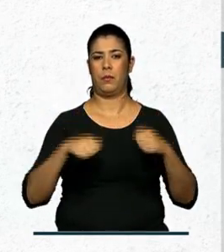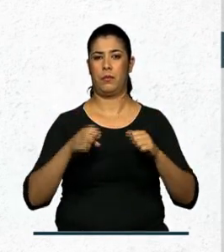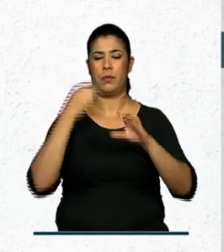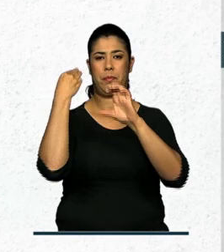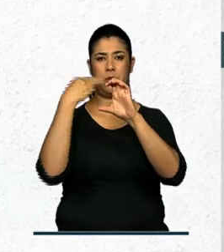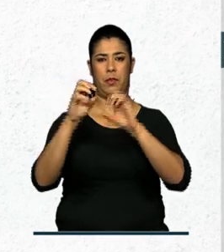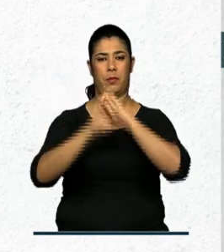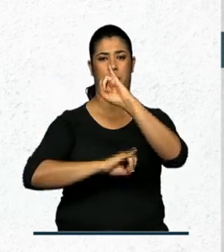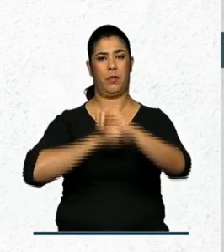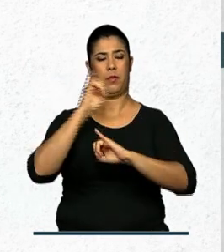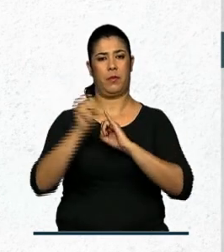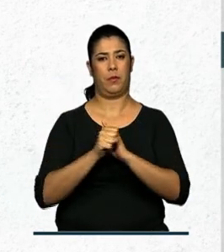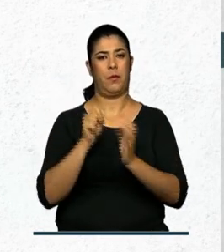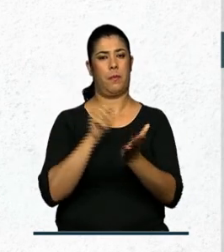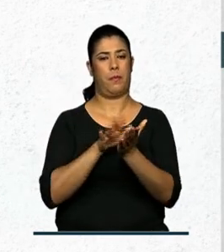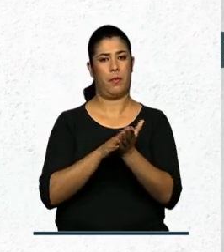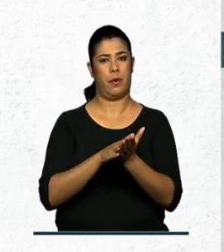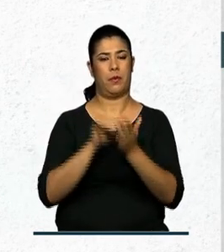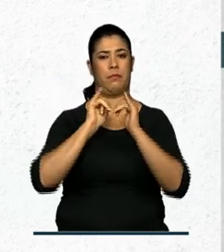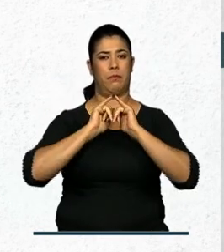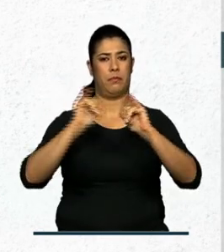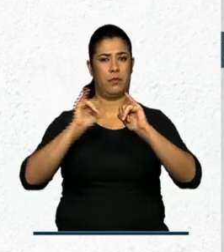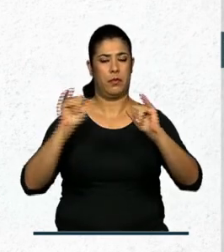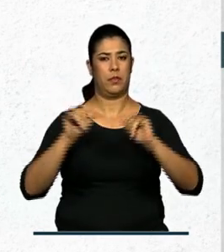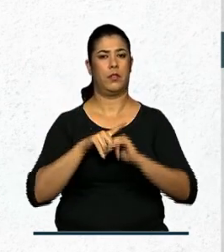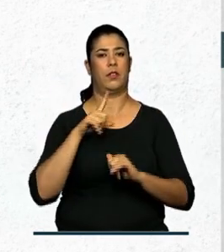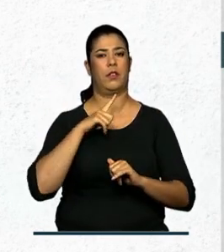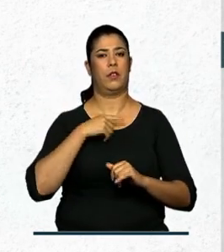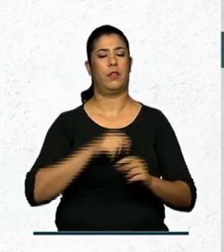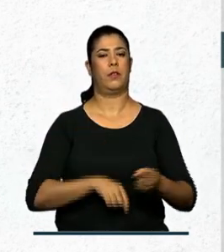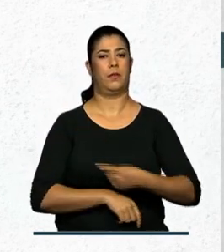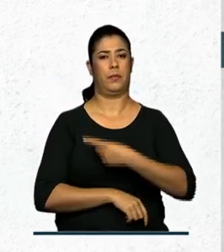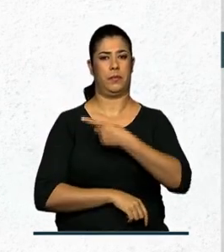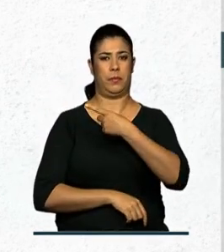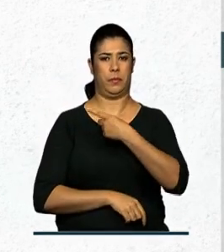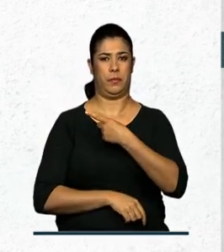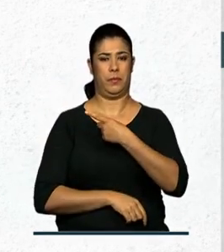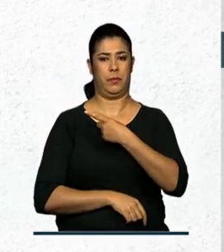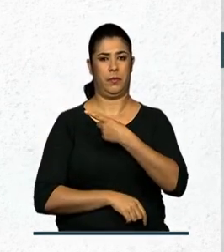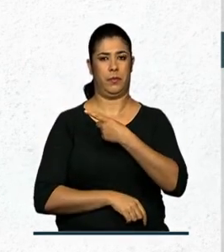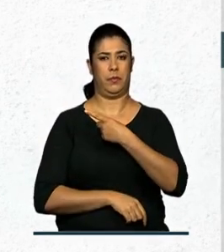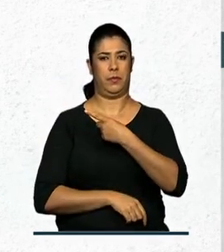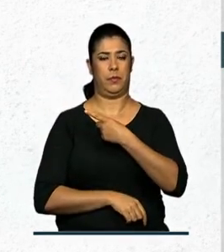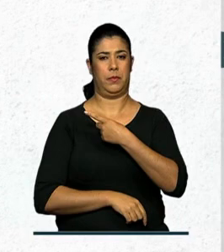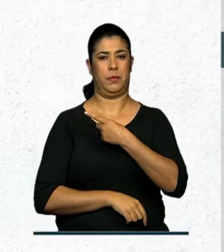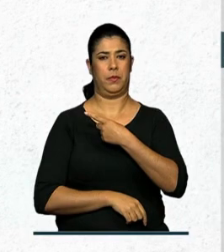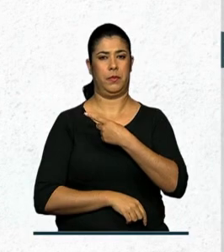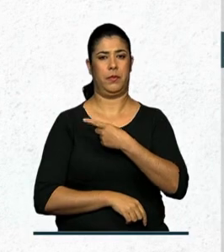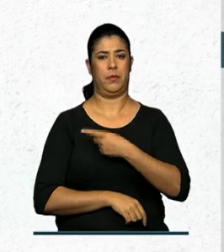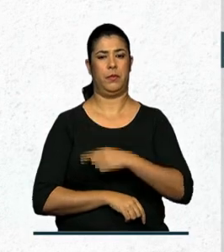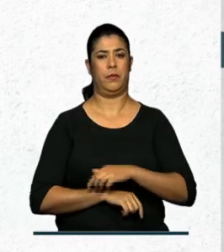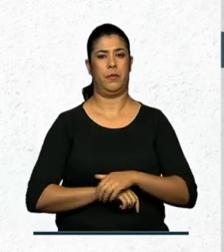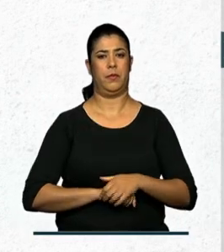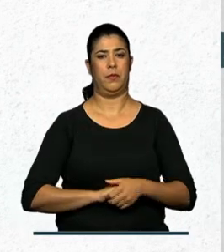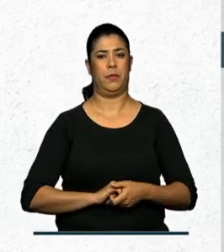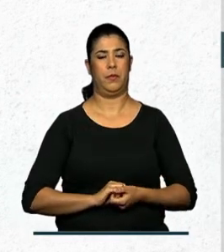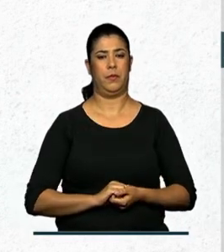enviada pela internet por meio de um aplicativo disponível no endereço. www.rais.gov.br